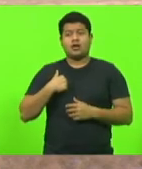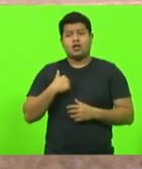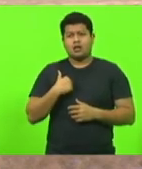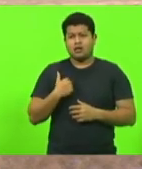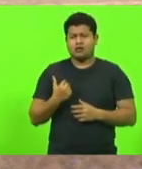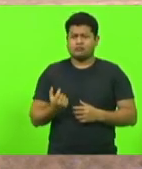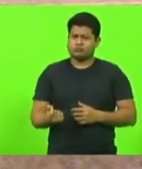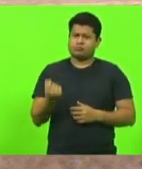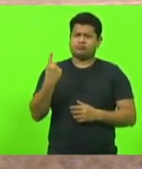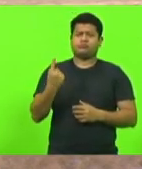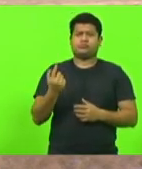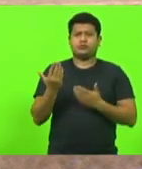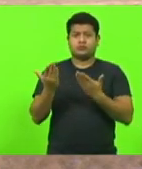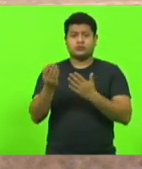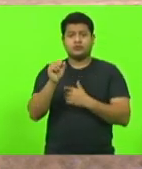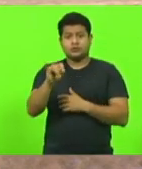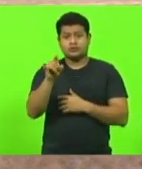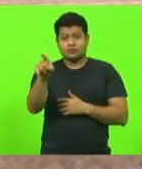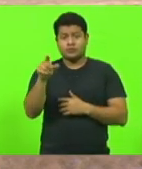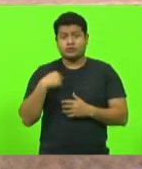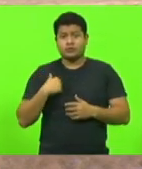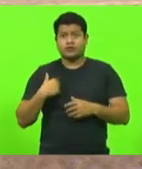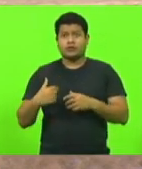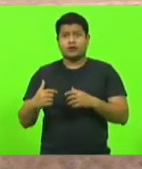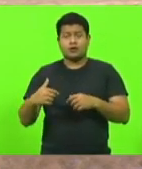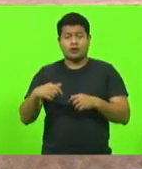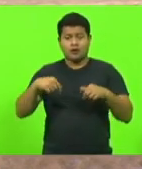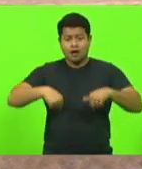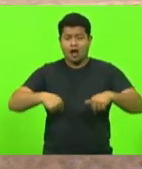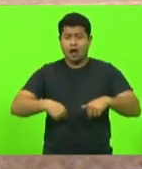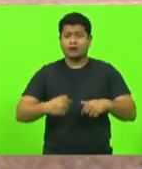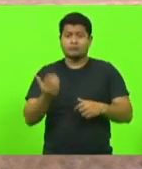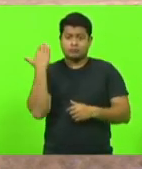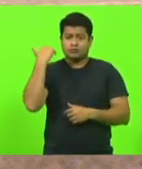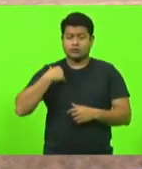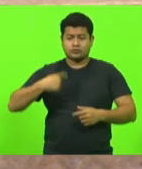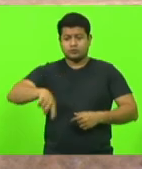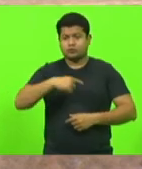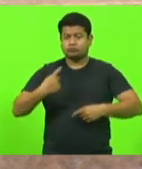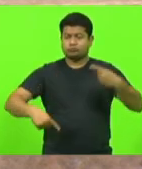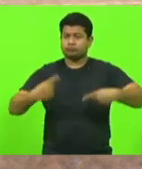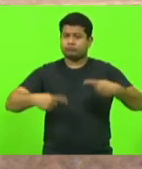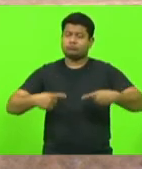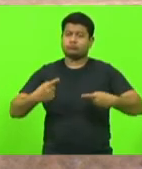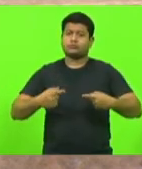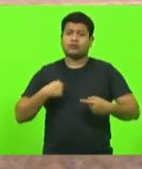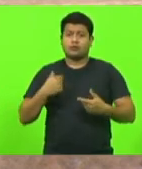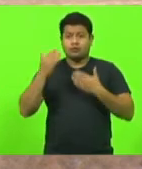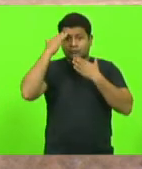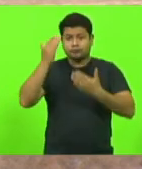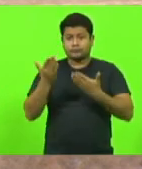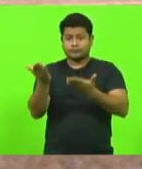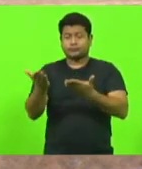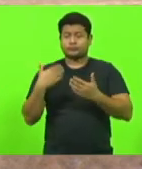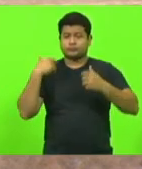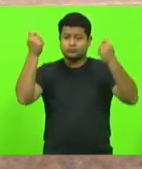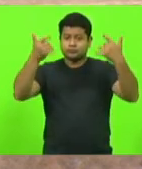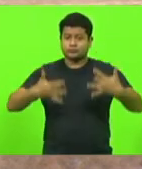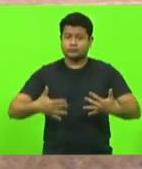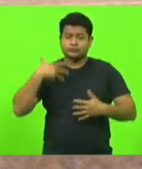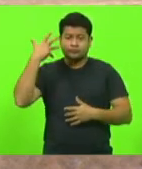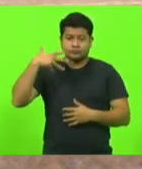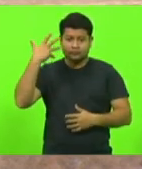relação a esse ponto, se você estivesse aqui no dia, eu ia trazer essa discussão, eu agradeço também as suas palavras, e os seus